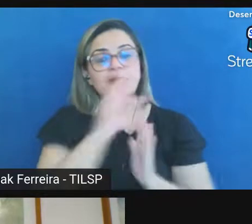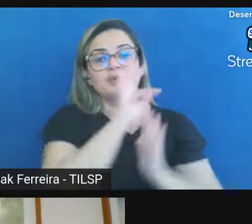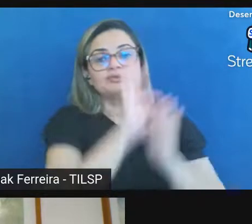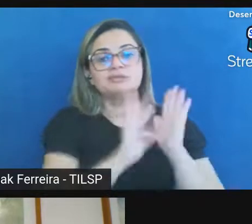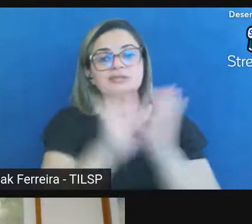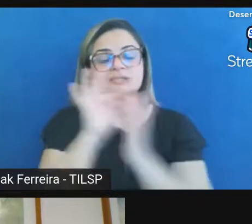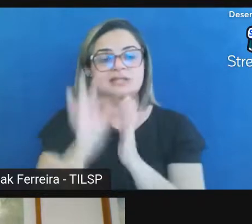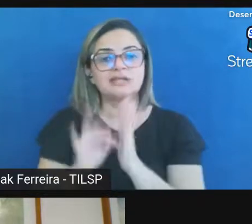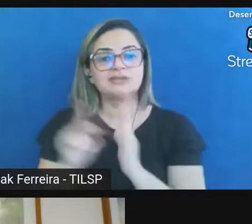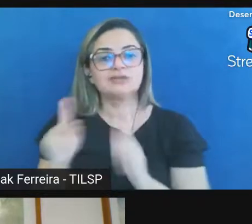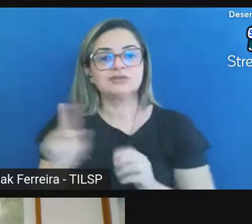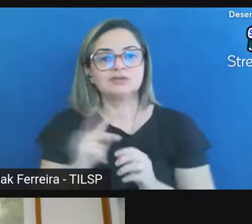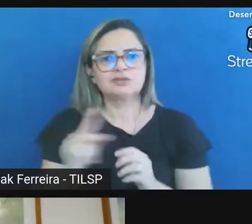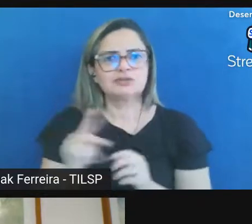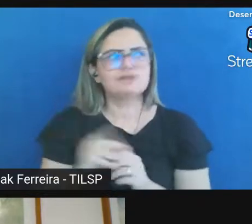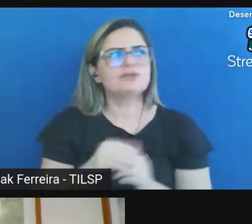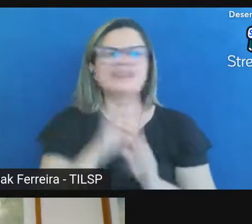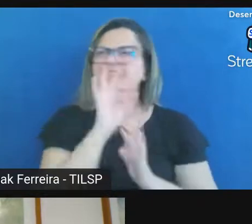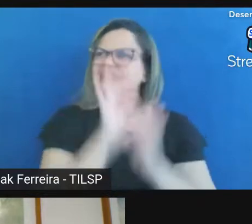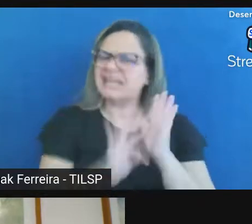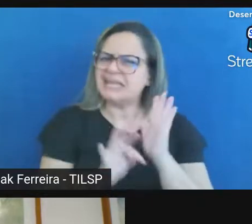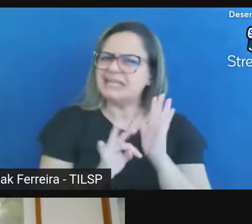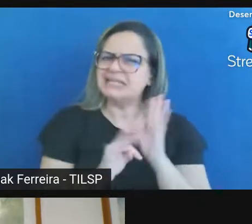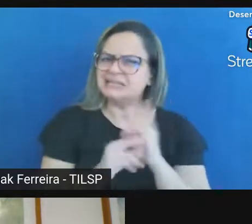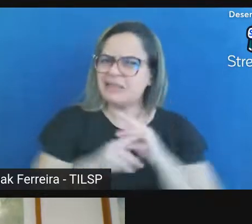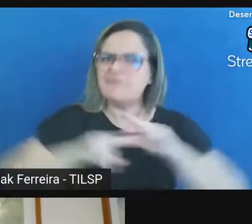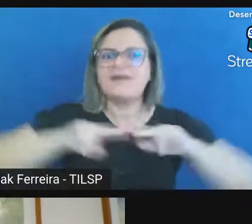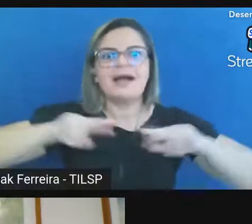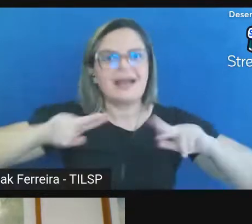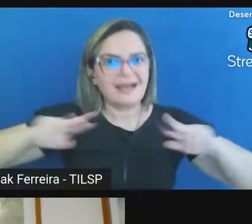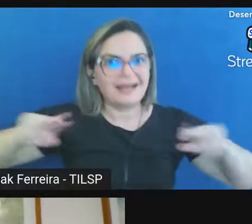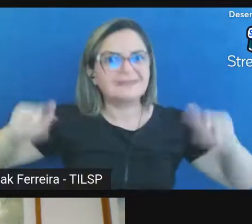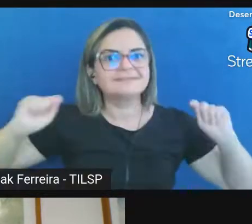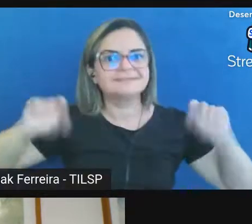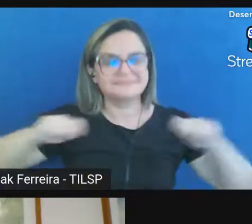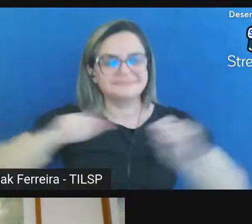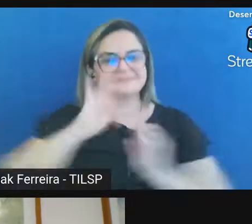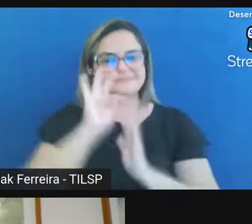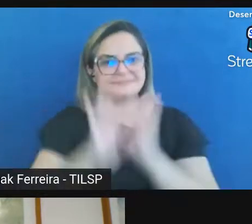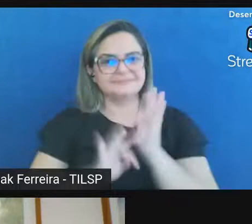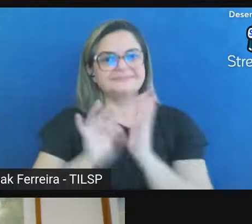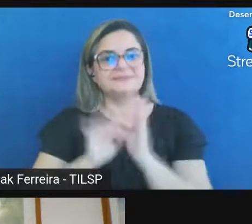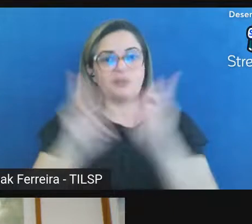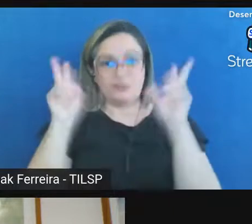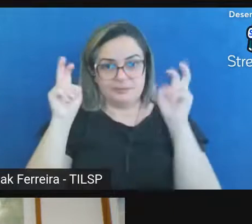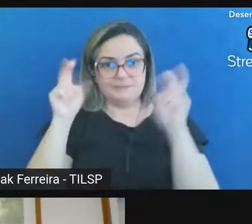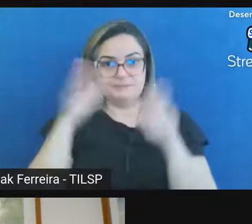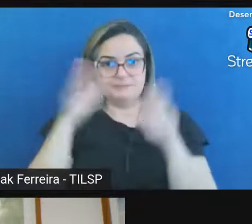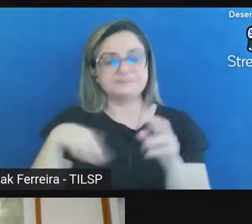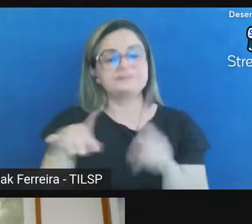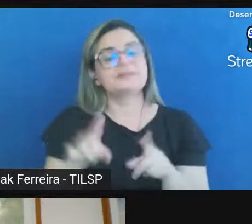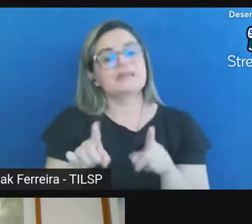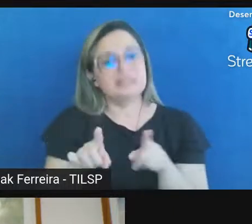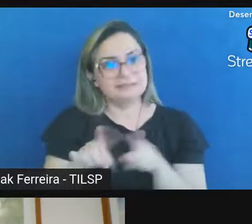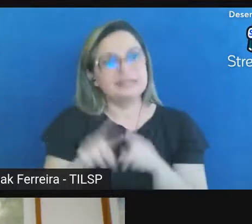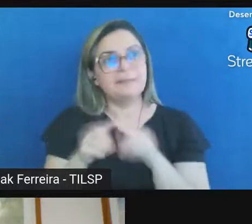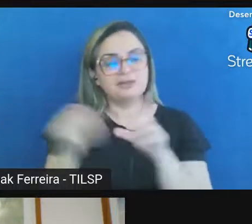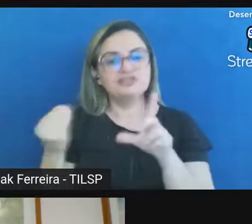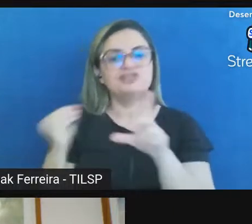tem muitos tem bastante são variados nesse tópico e também estão disponíveis nas redes sociais